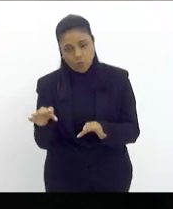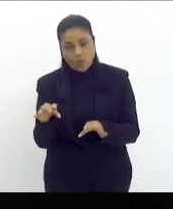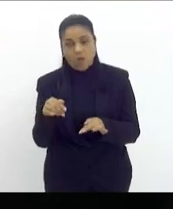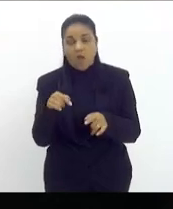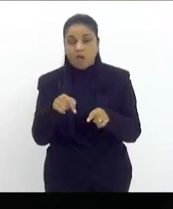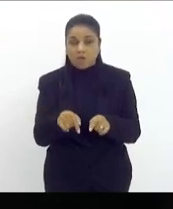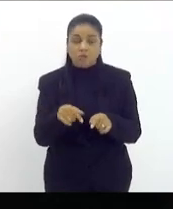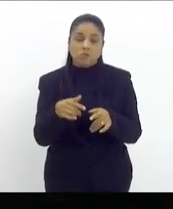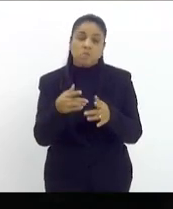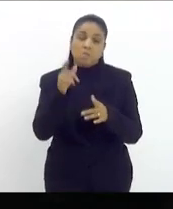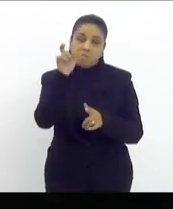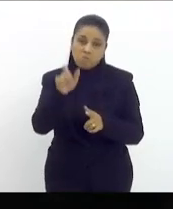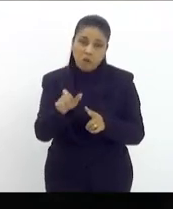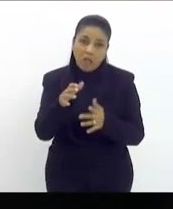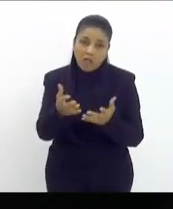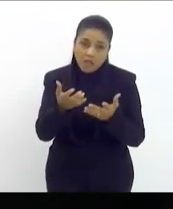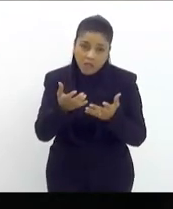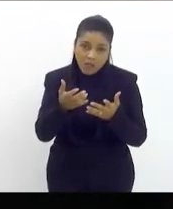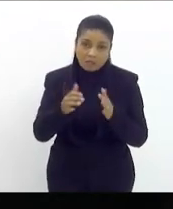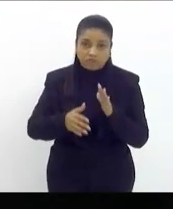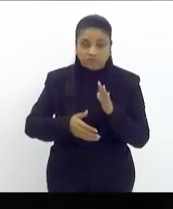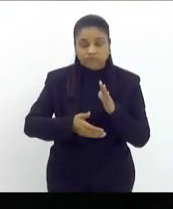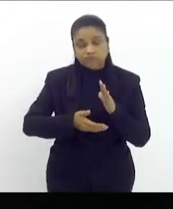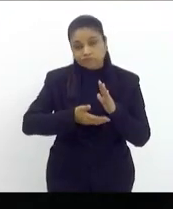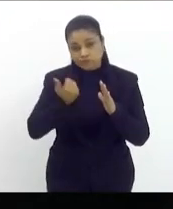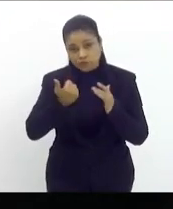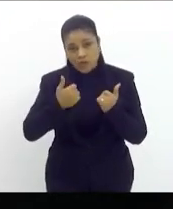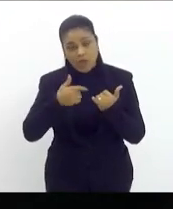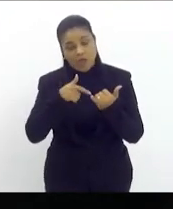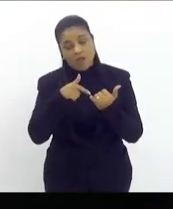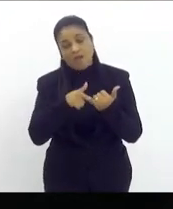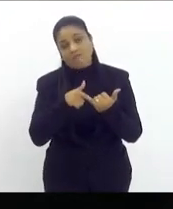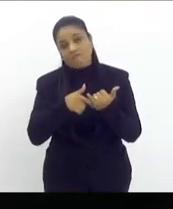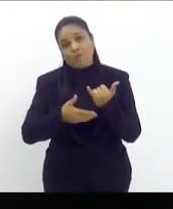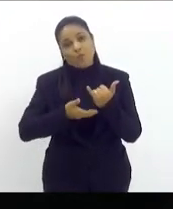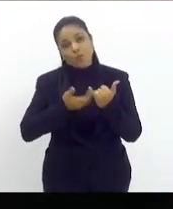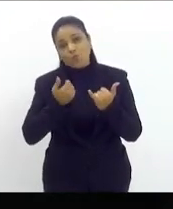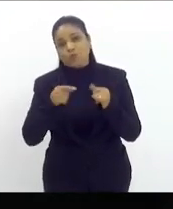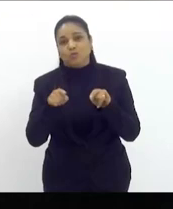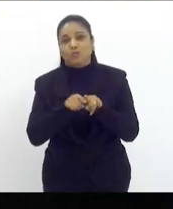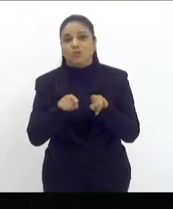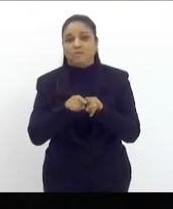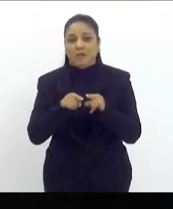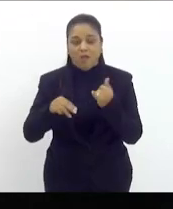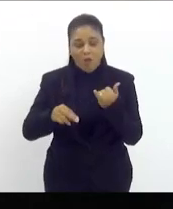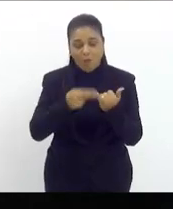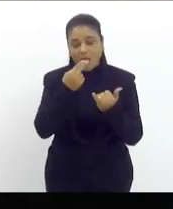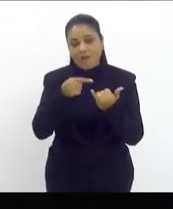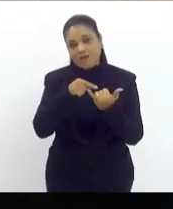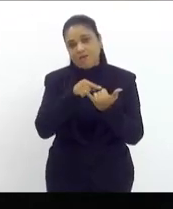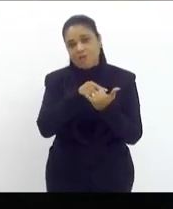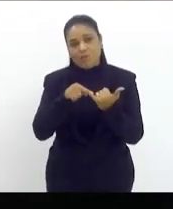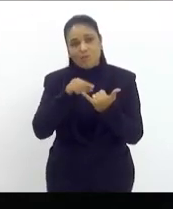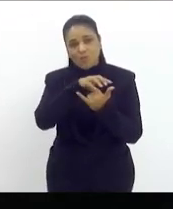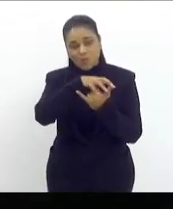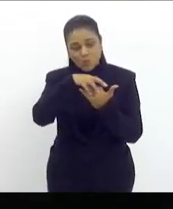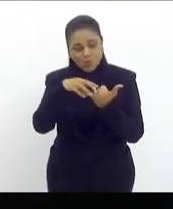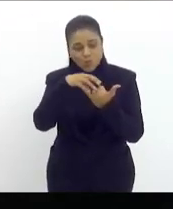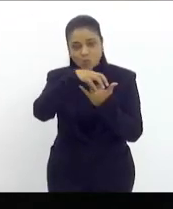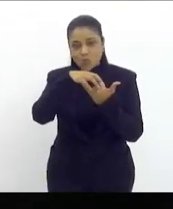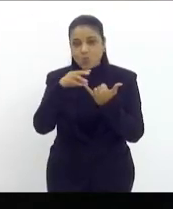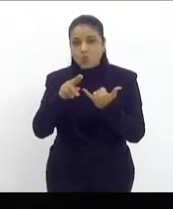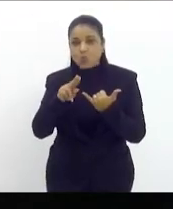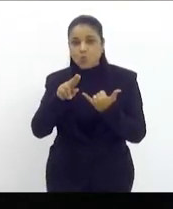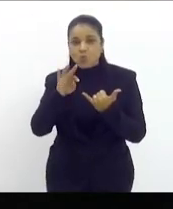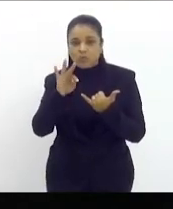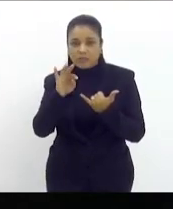retirá-lo, ela pode ter o seu útero retirado também. Então, é esse nível de situação que a gente precisa